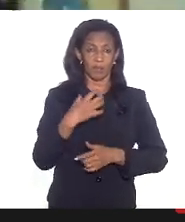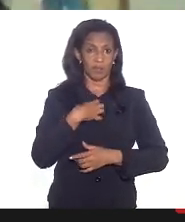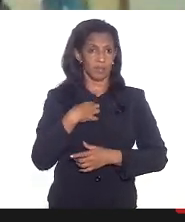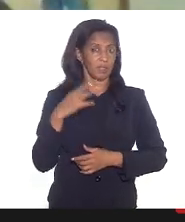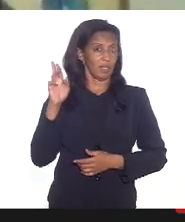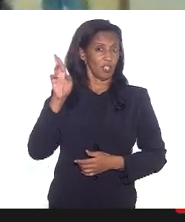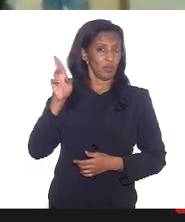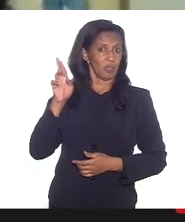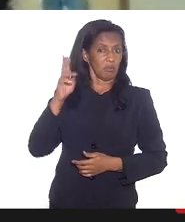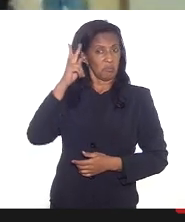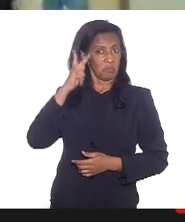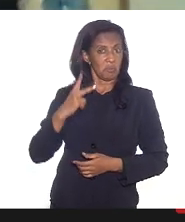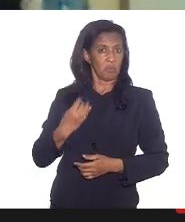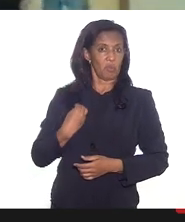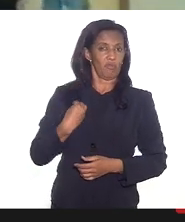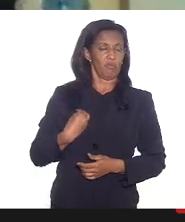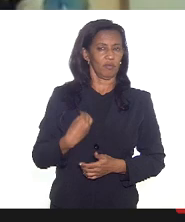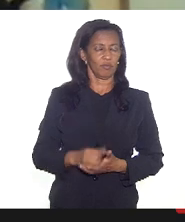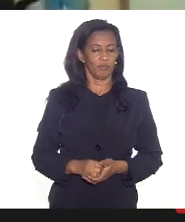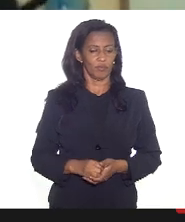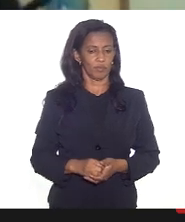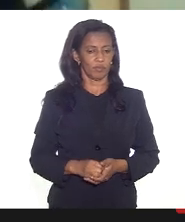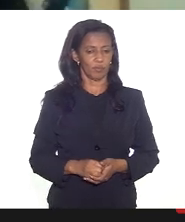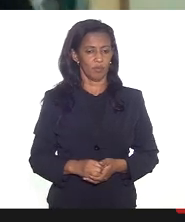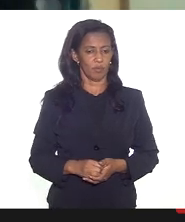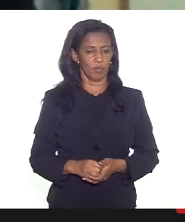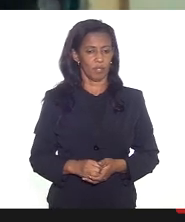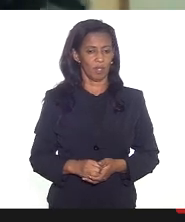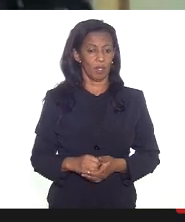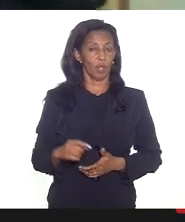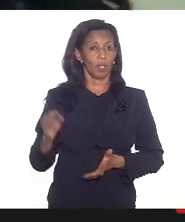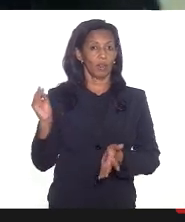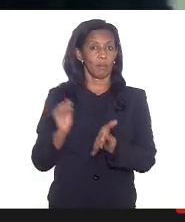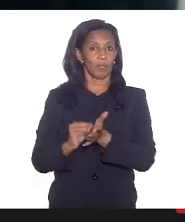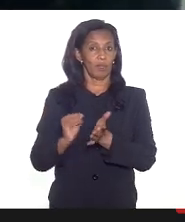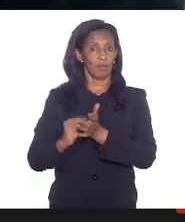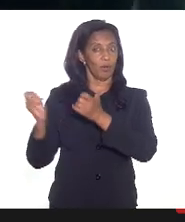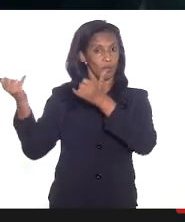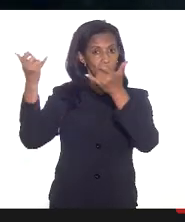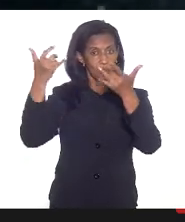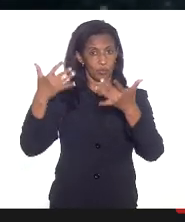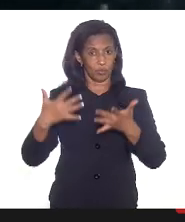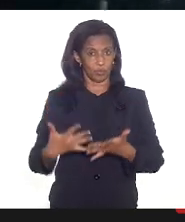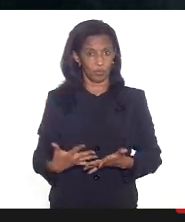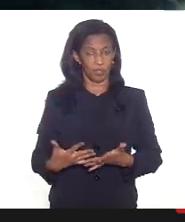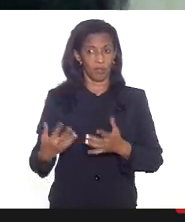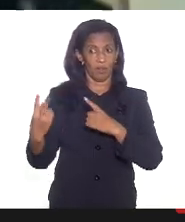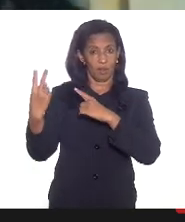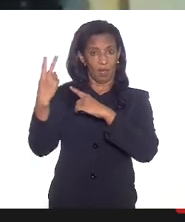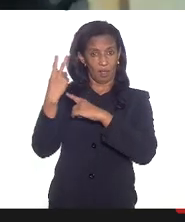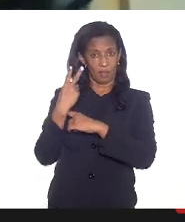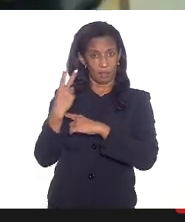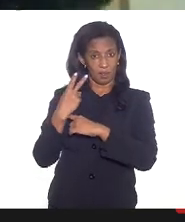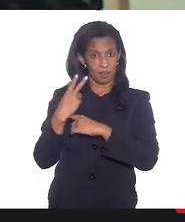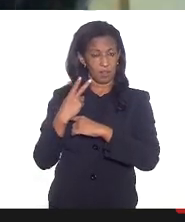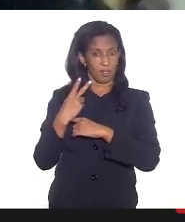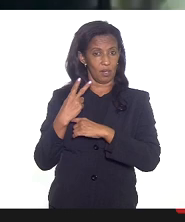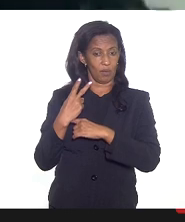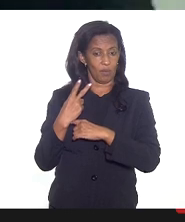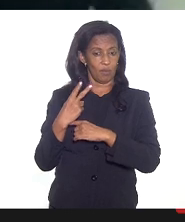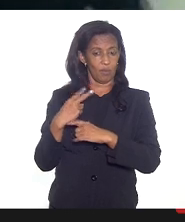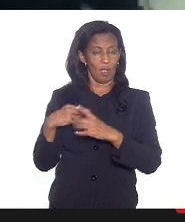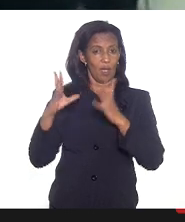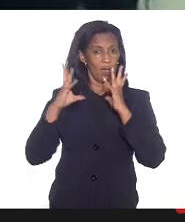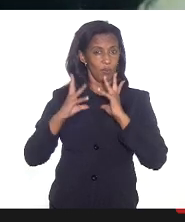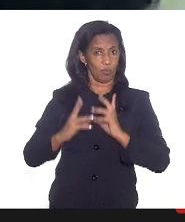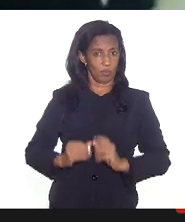responsabilizada em detrimento de um não esclarecimento que venha da atenção primária à imunização a gente não